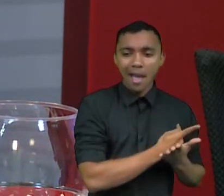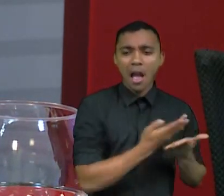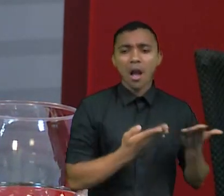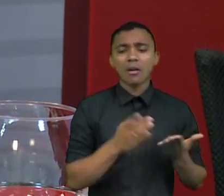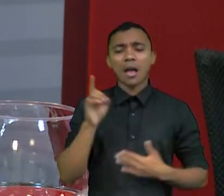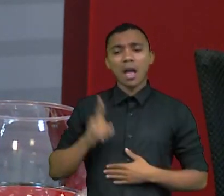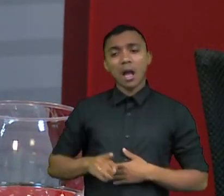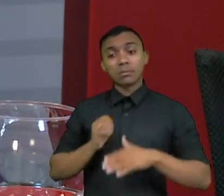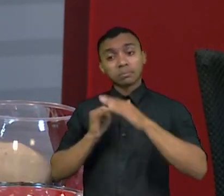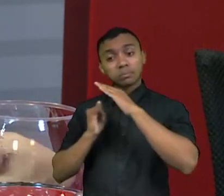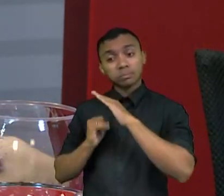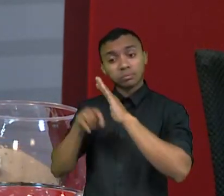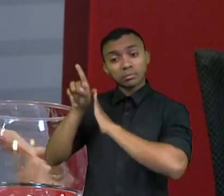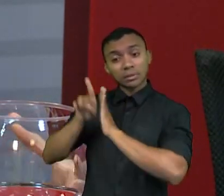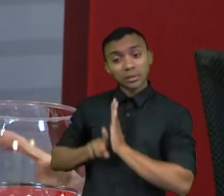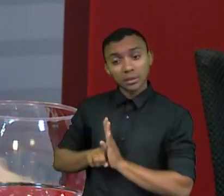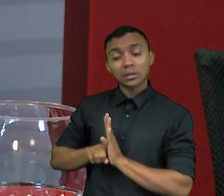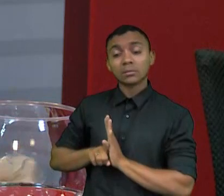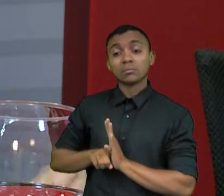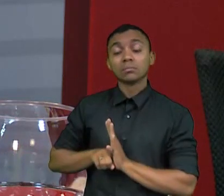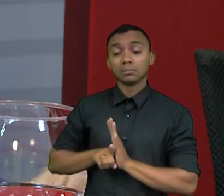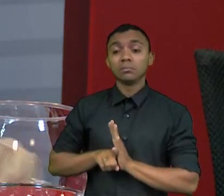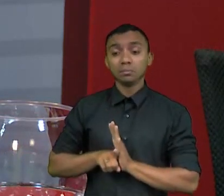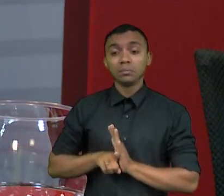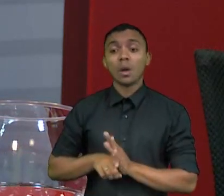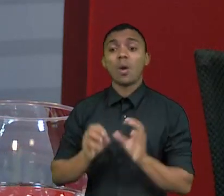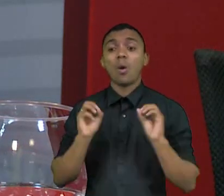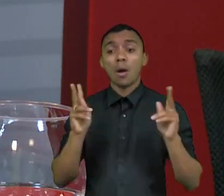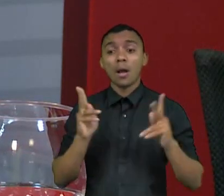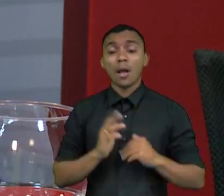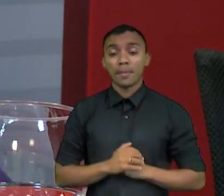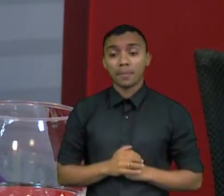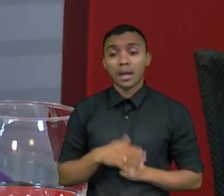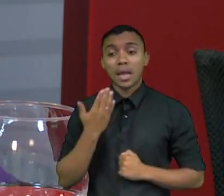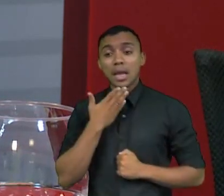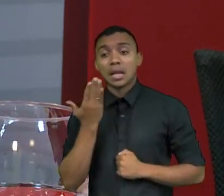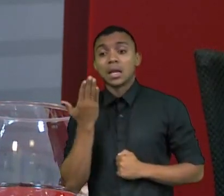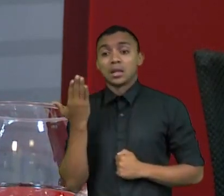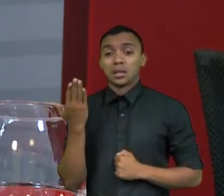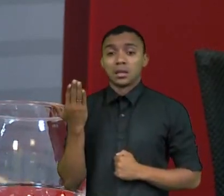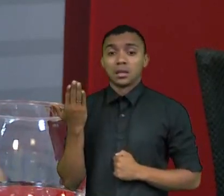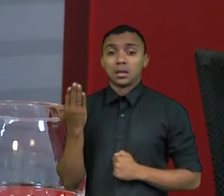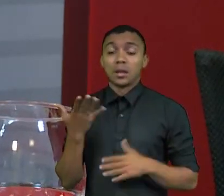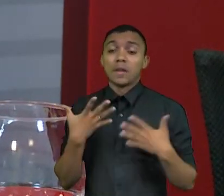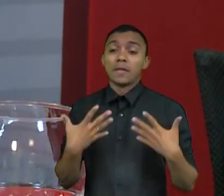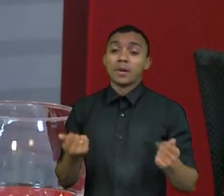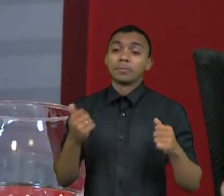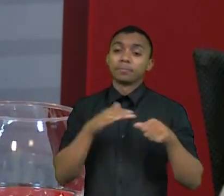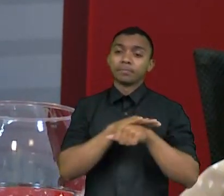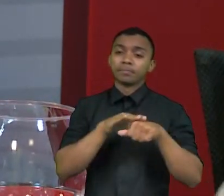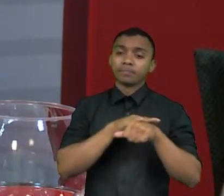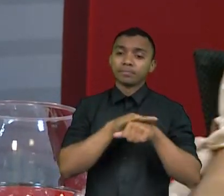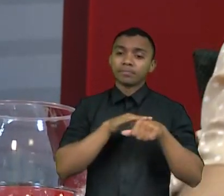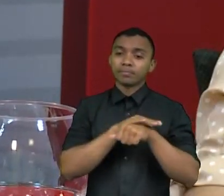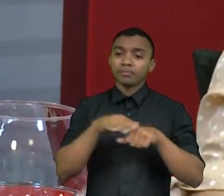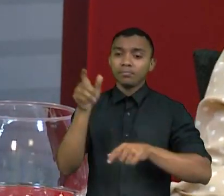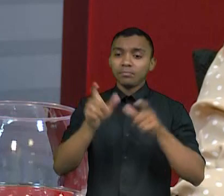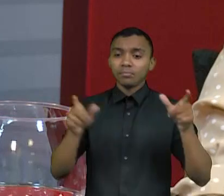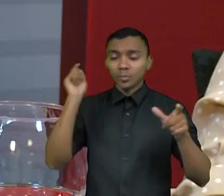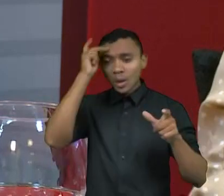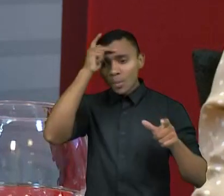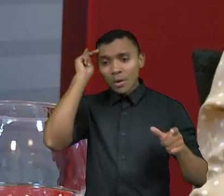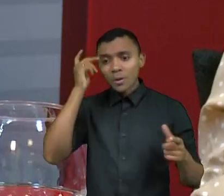pesquisa, então vamos aqui falar onde é que estão os pontos, onde vamos corroer a confiança da pessoa nas